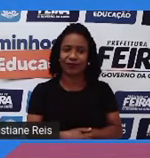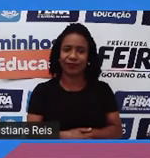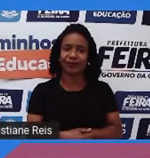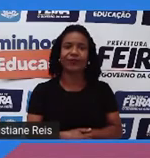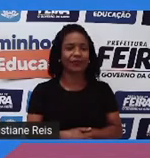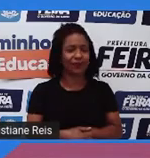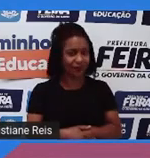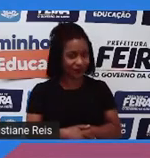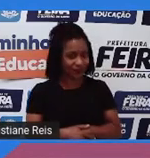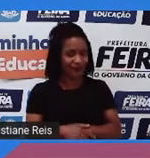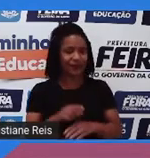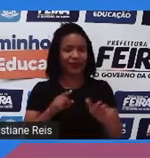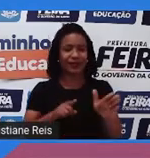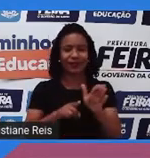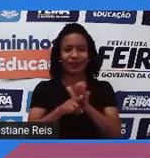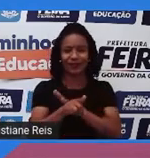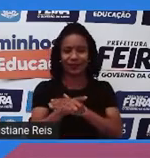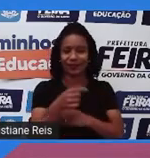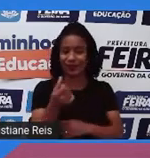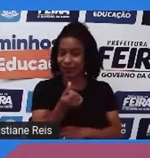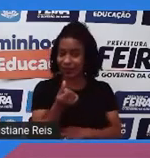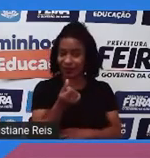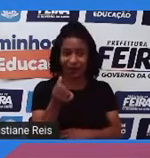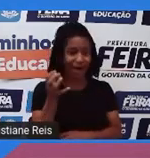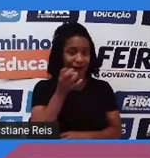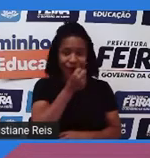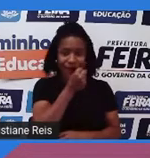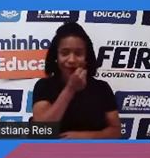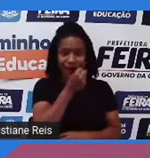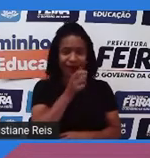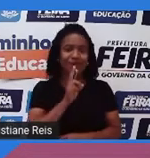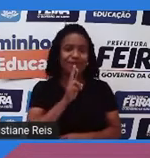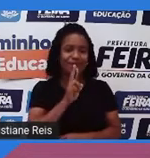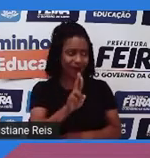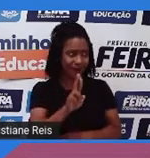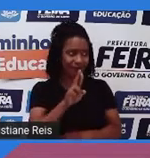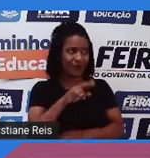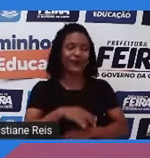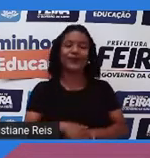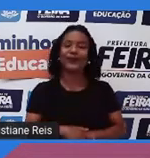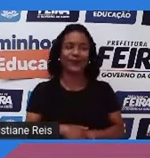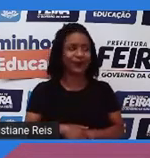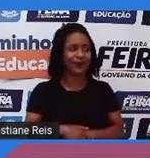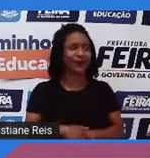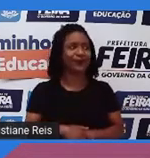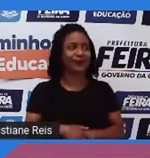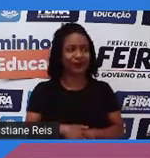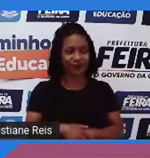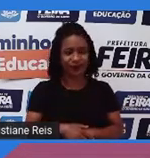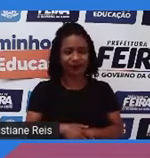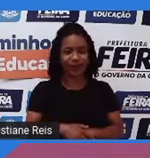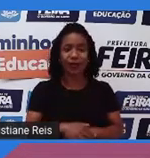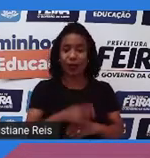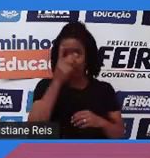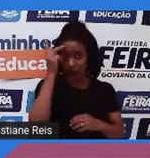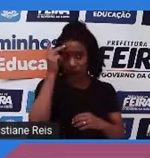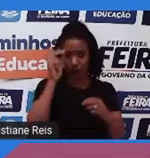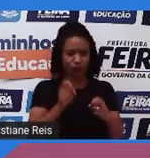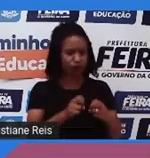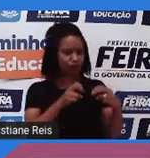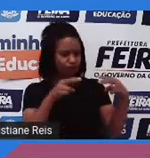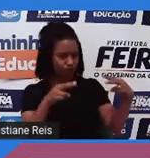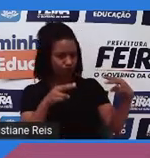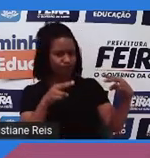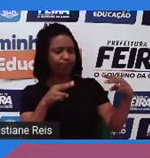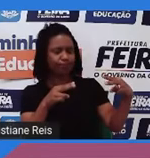Essa é aquela pergunta que a gente tem que responder rápido. Alguém online pede suas informações pessoais